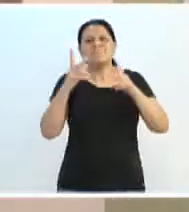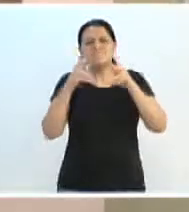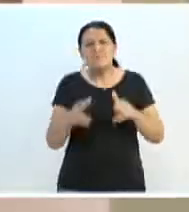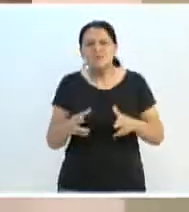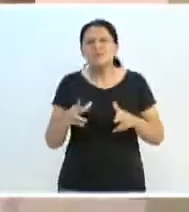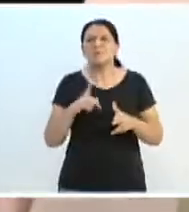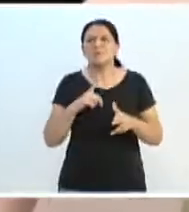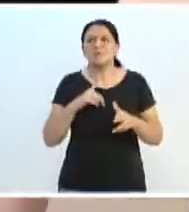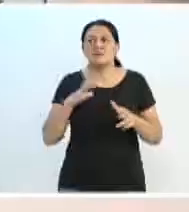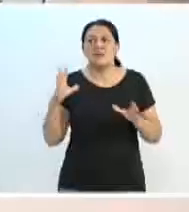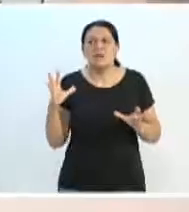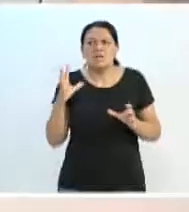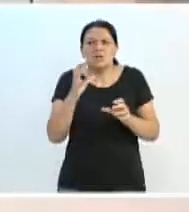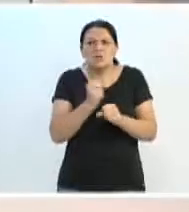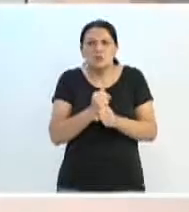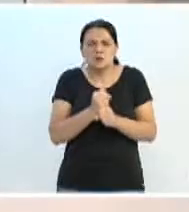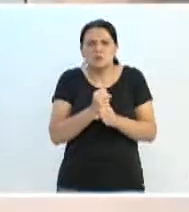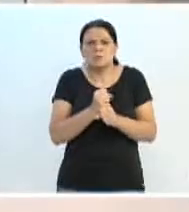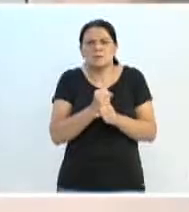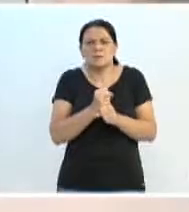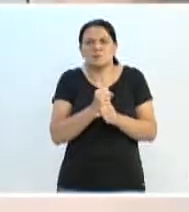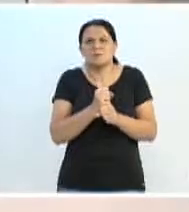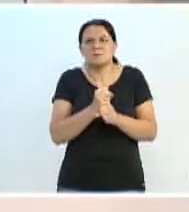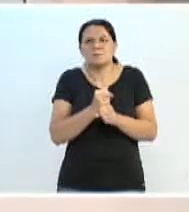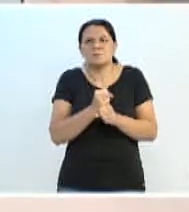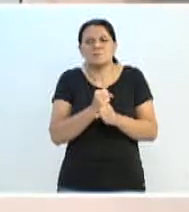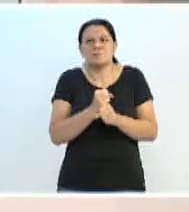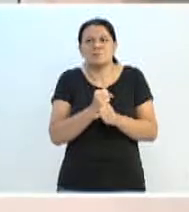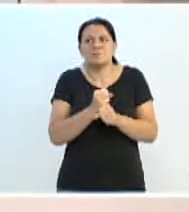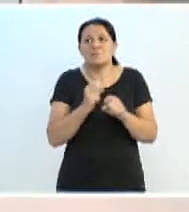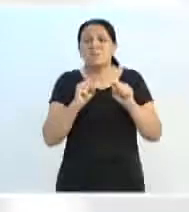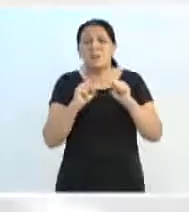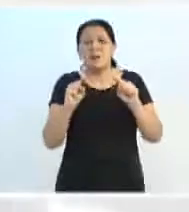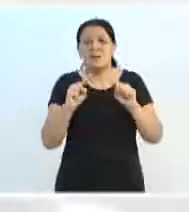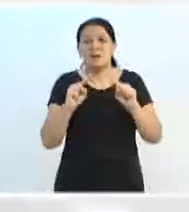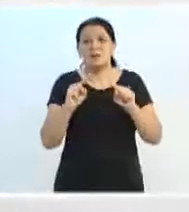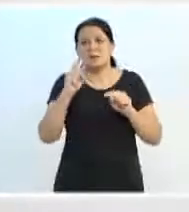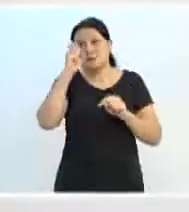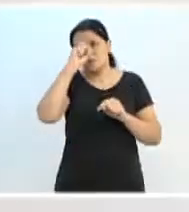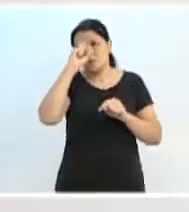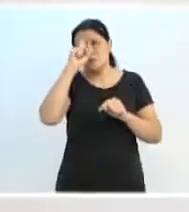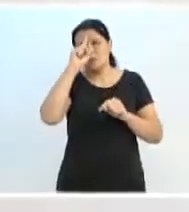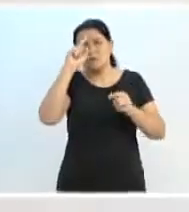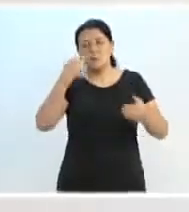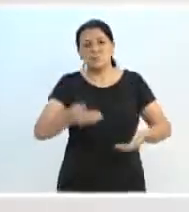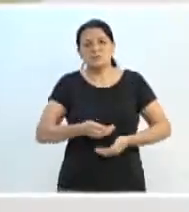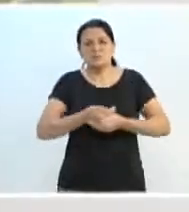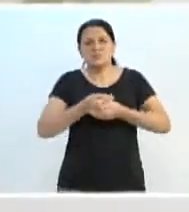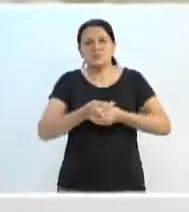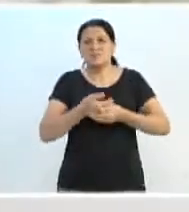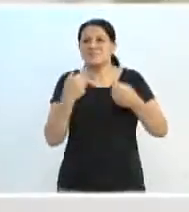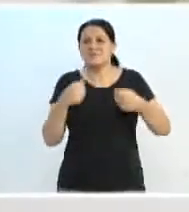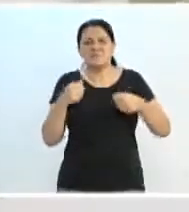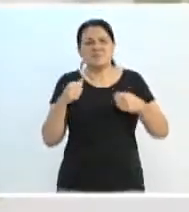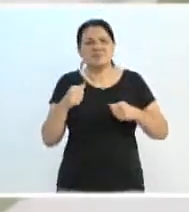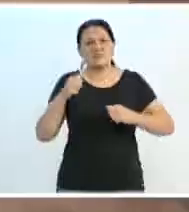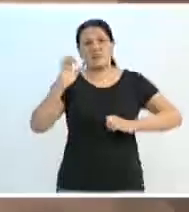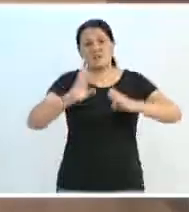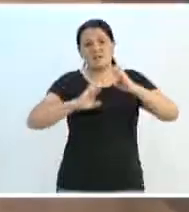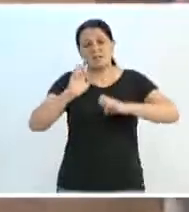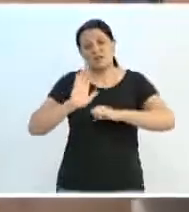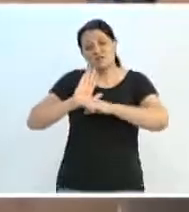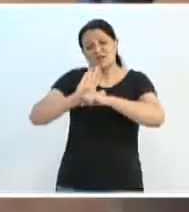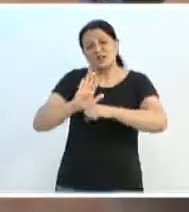que vai custar essa obra, com certeza o Hospital Santo Antônio vai precisar contar com a mobilização de empresários da nossa